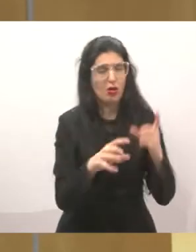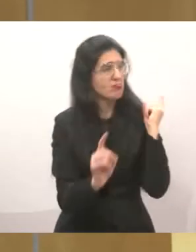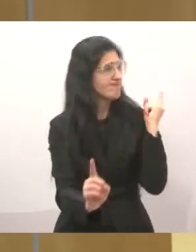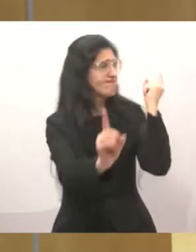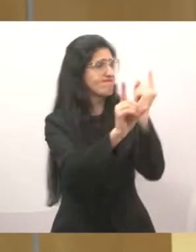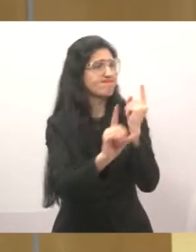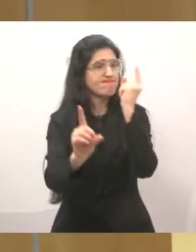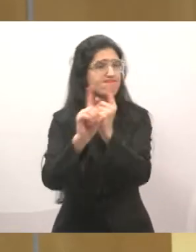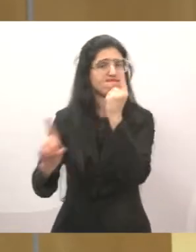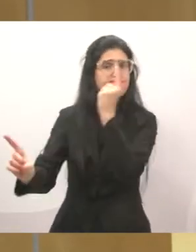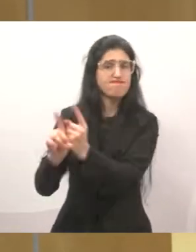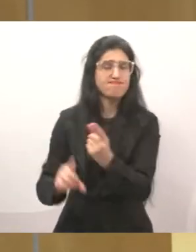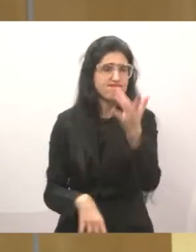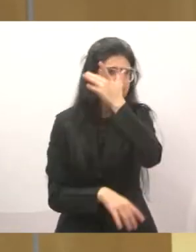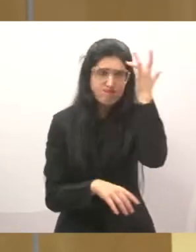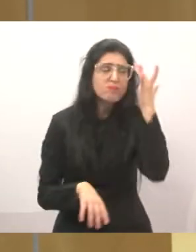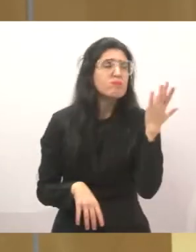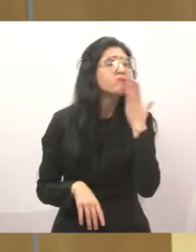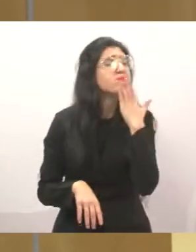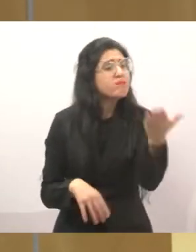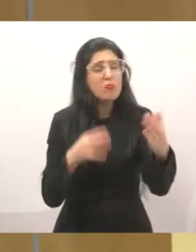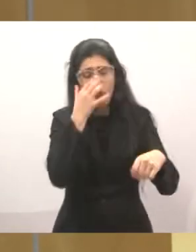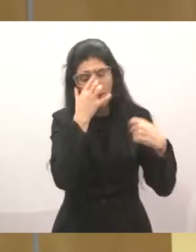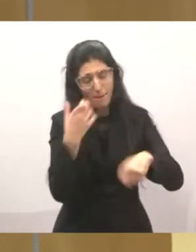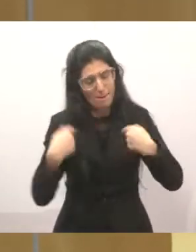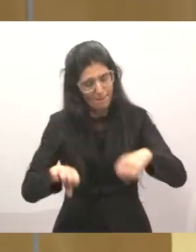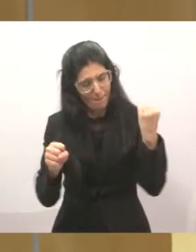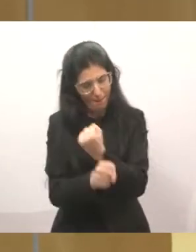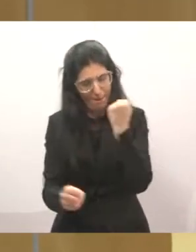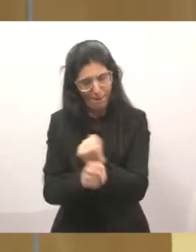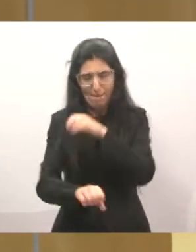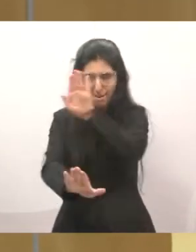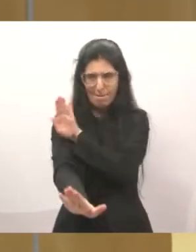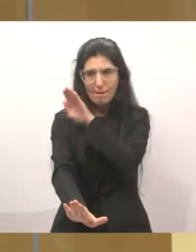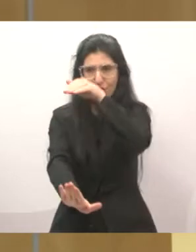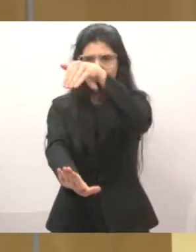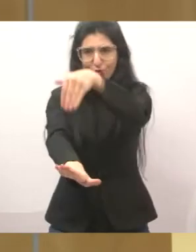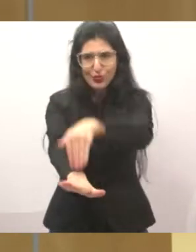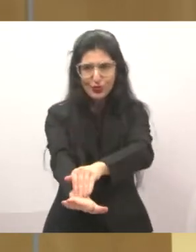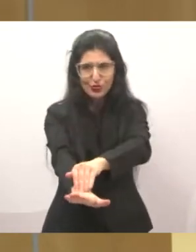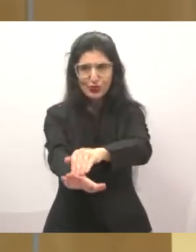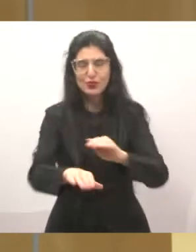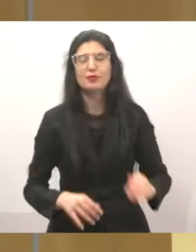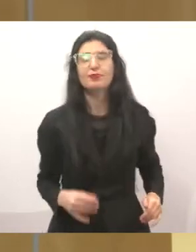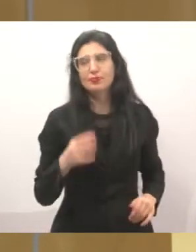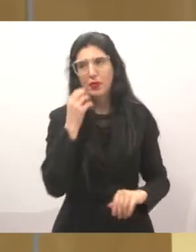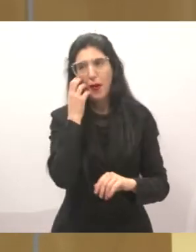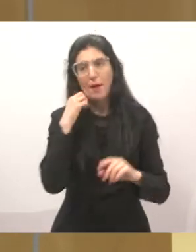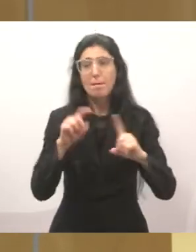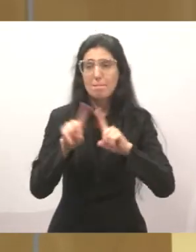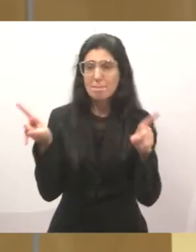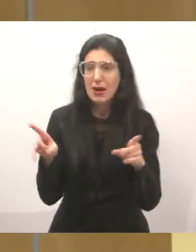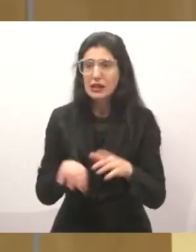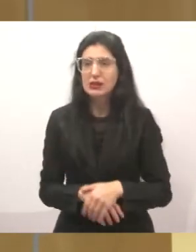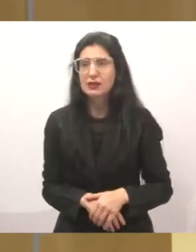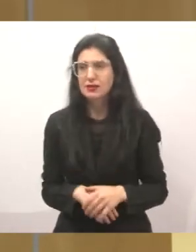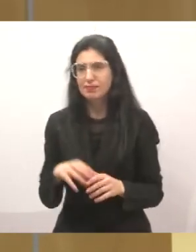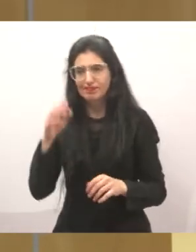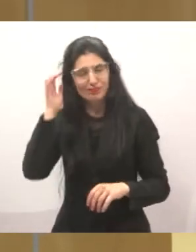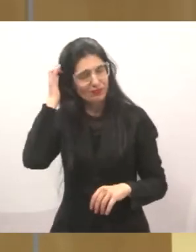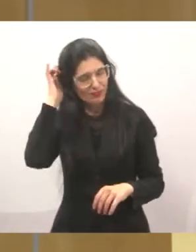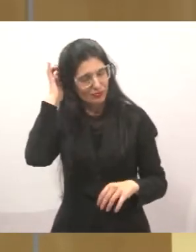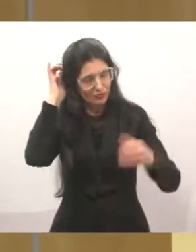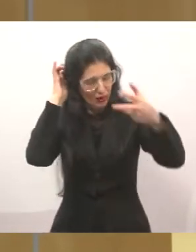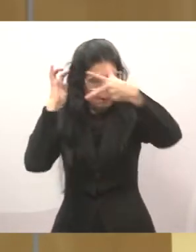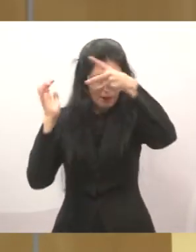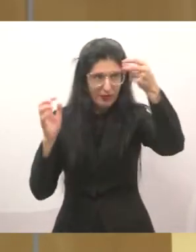pedidos de lombada que a gente pede e muitas vezes não é atendido. E aí muitos moradores